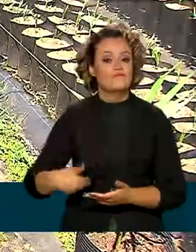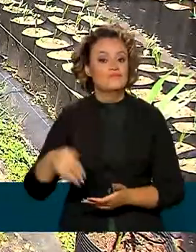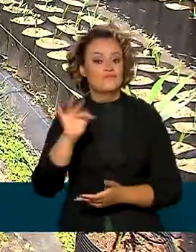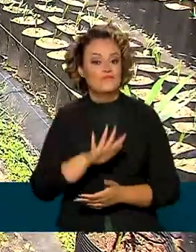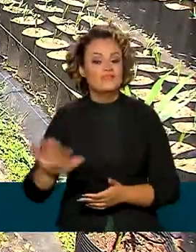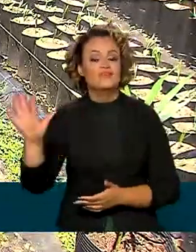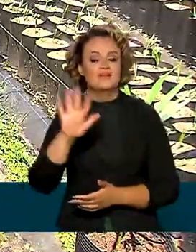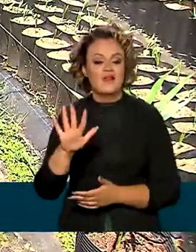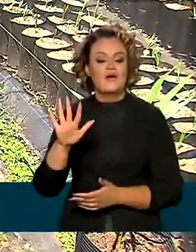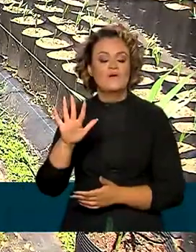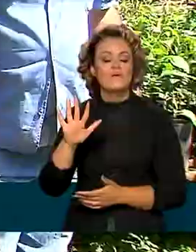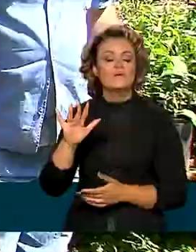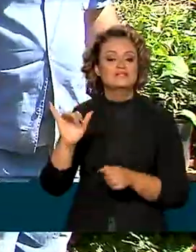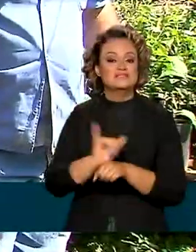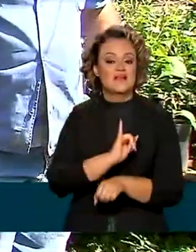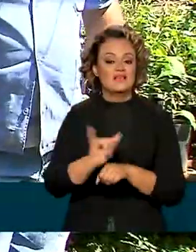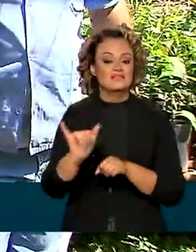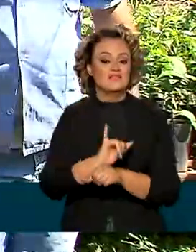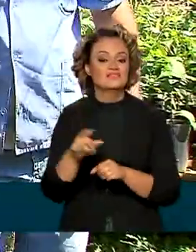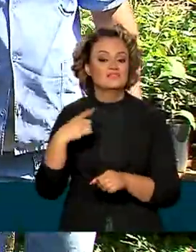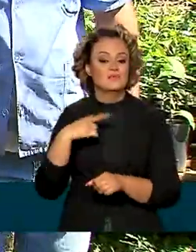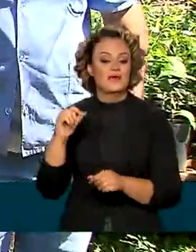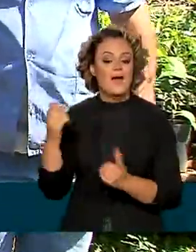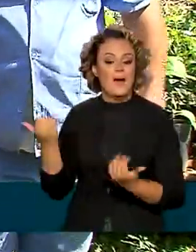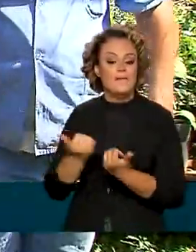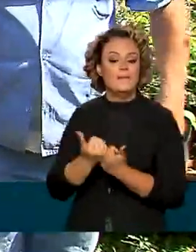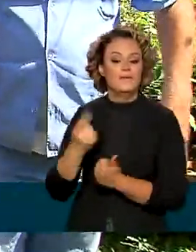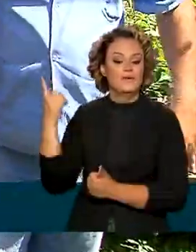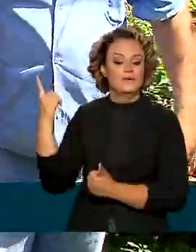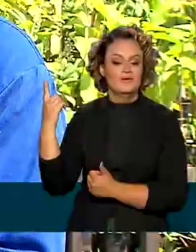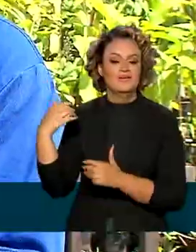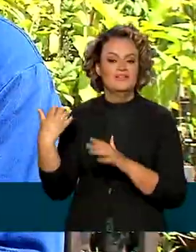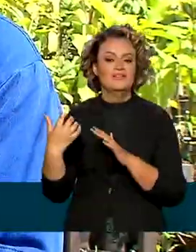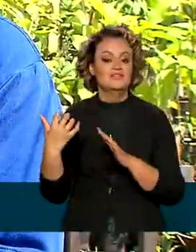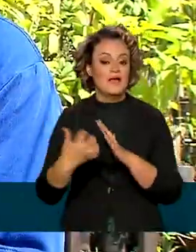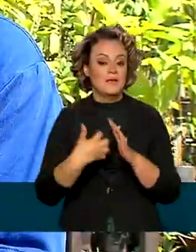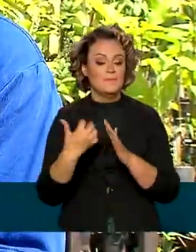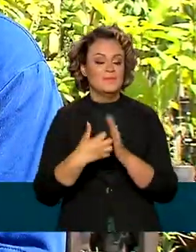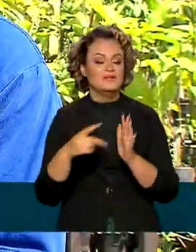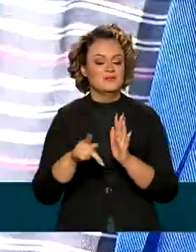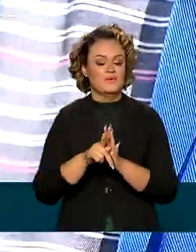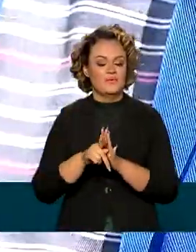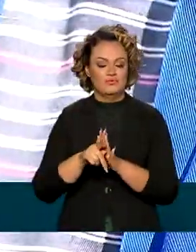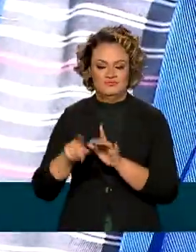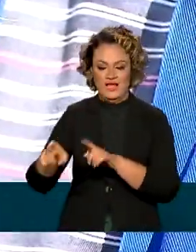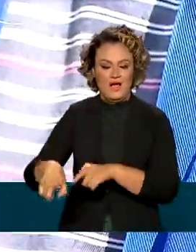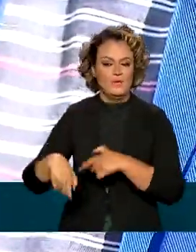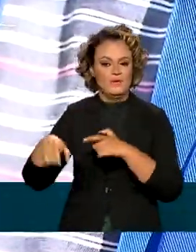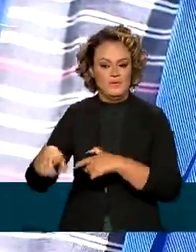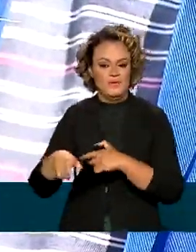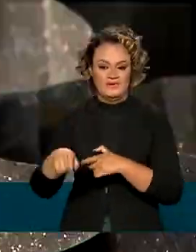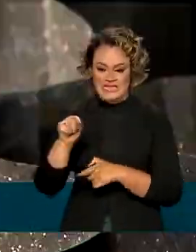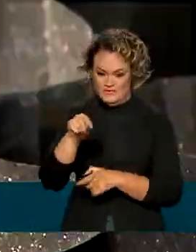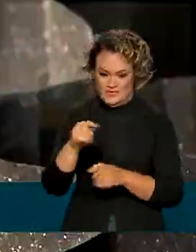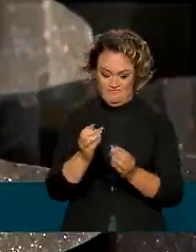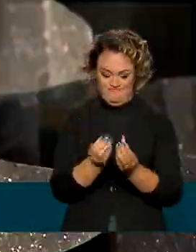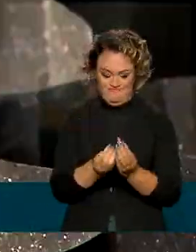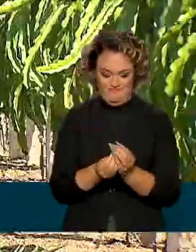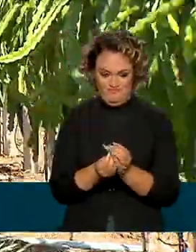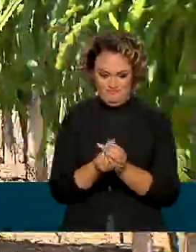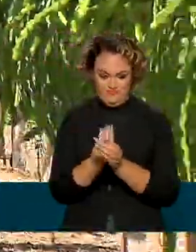Rota da Fruticultura, conta com o apoio da empresa brasileira de pesquisa agropecuária. Mudas geneticamente